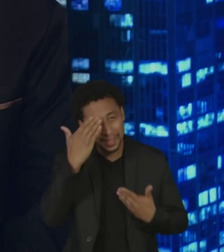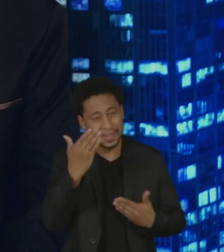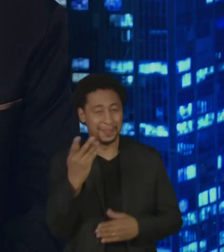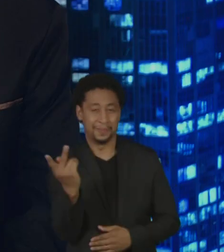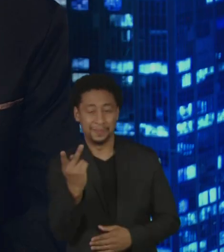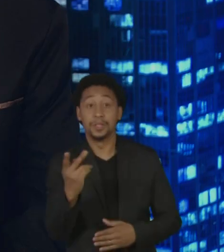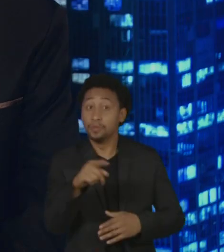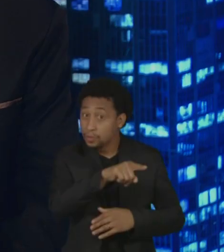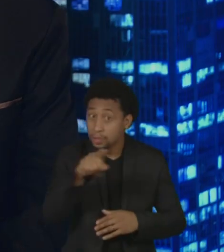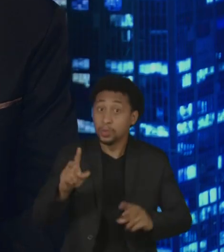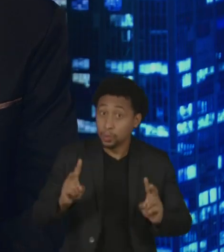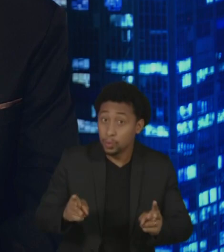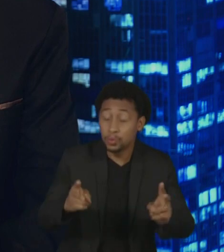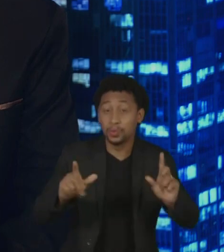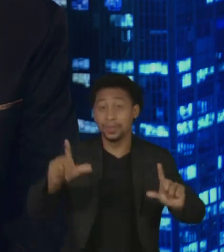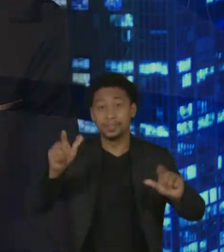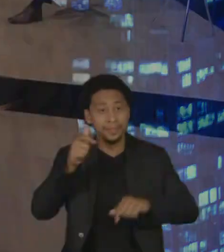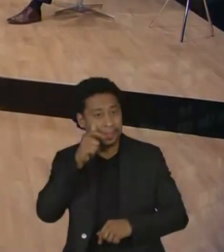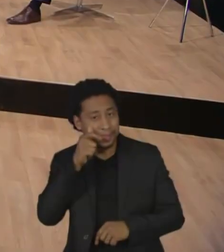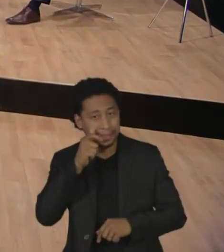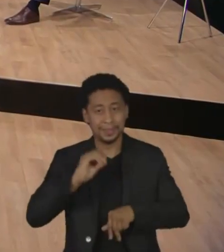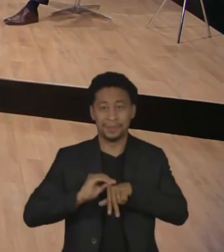Fique na TV Cultura para acompanhar o debate.